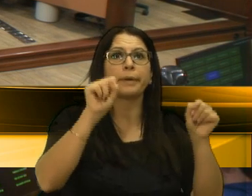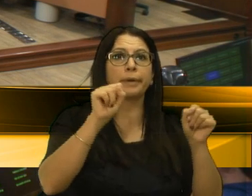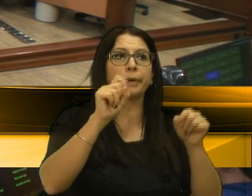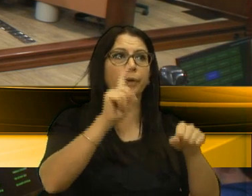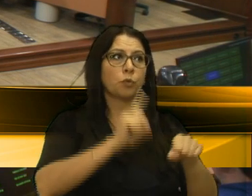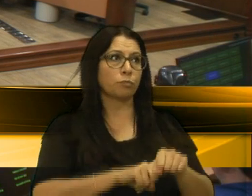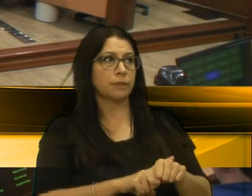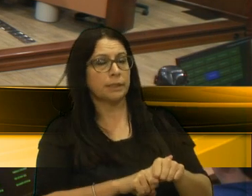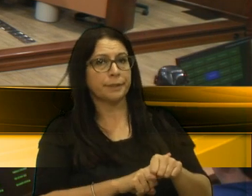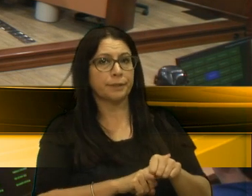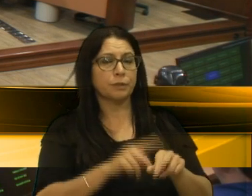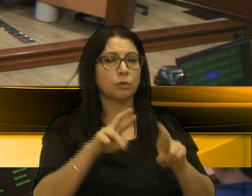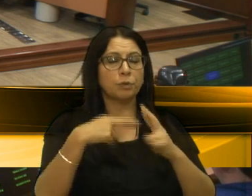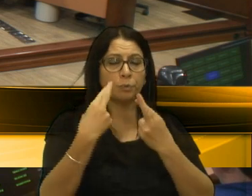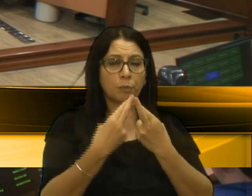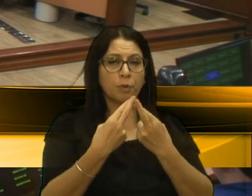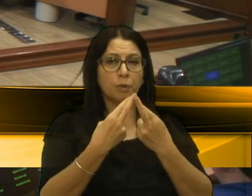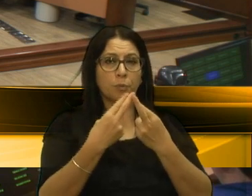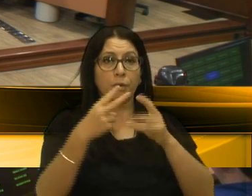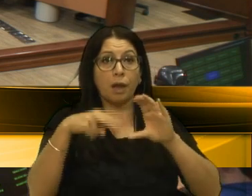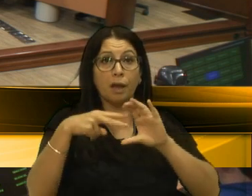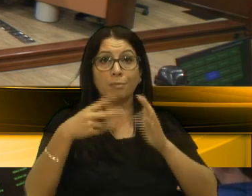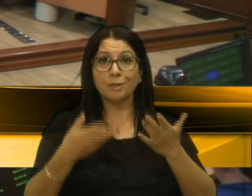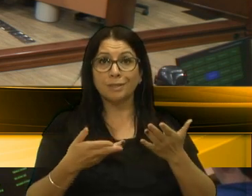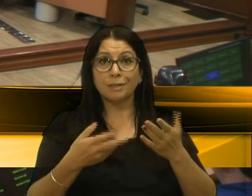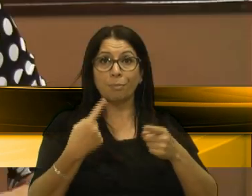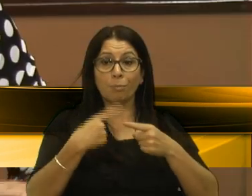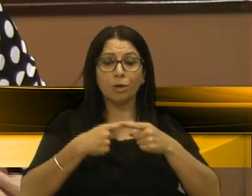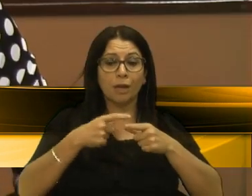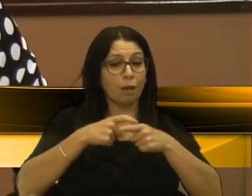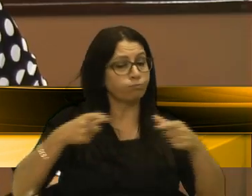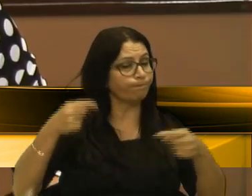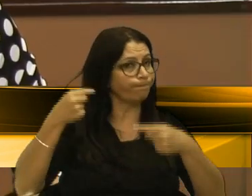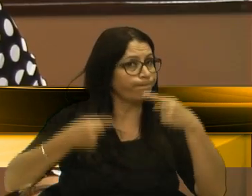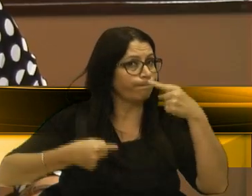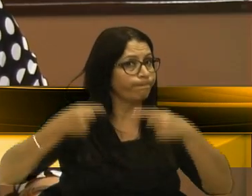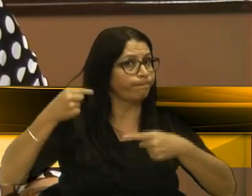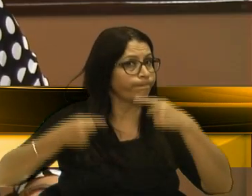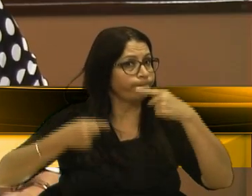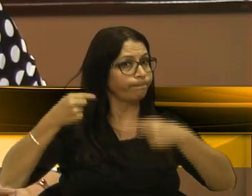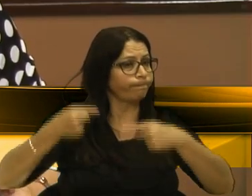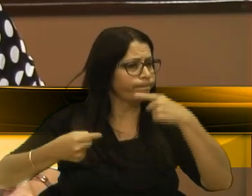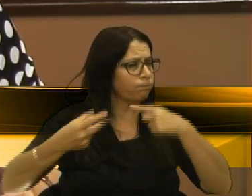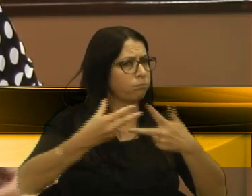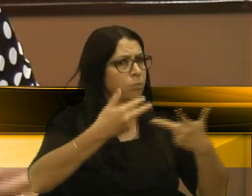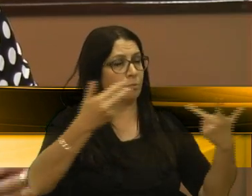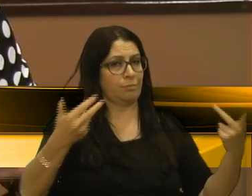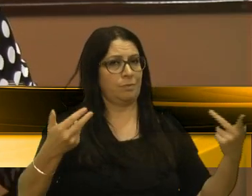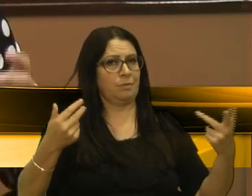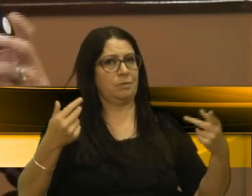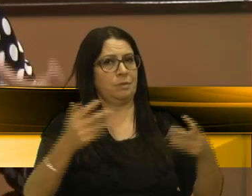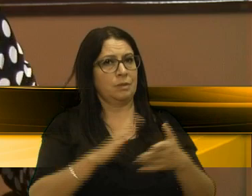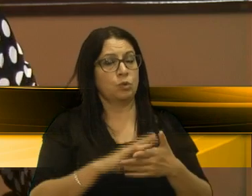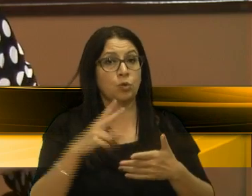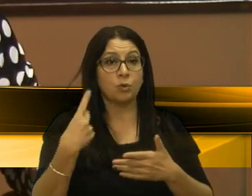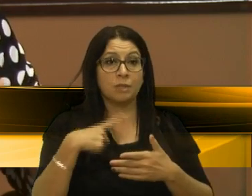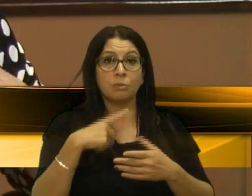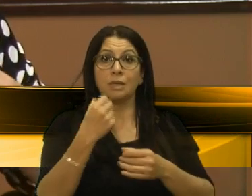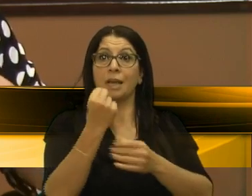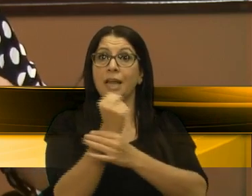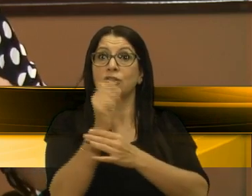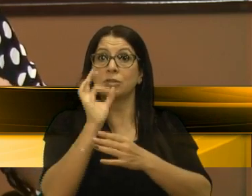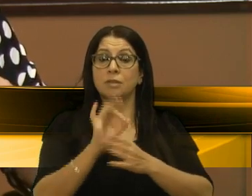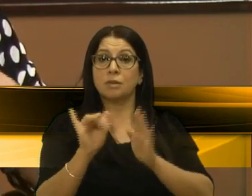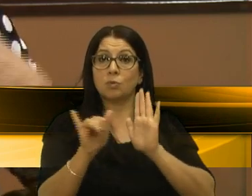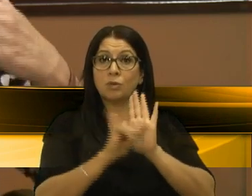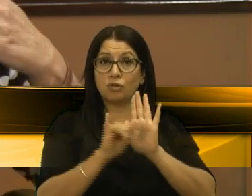horário de sessão aqui da Câmara. Porque é um amplo debate e é muito complexo. E a gente tem que garantir que tem um